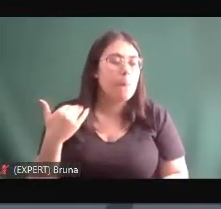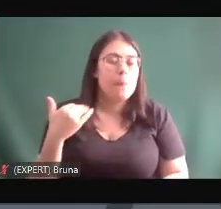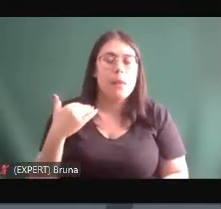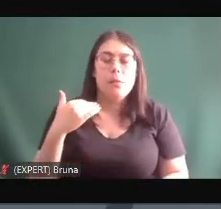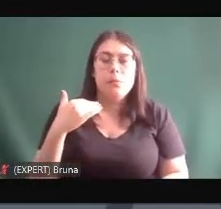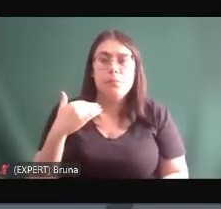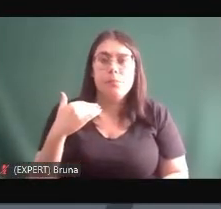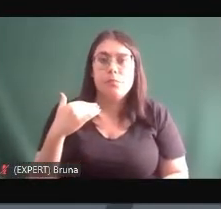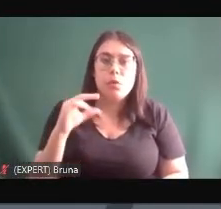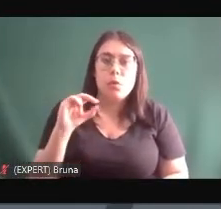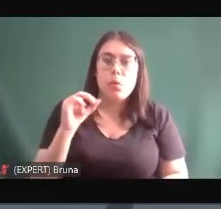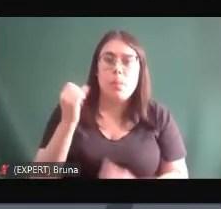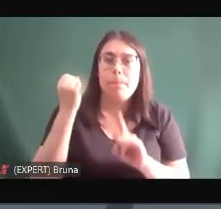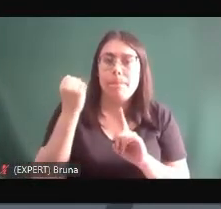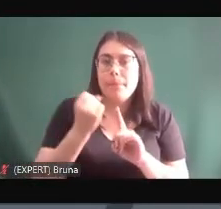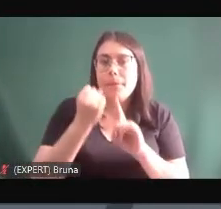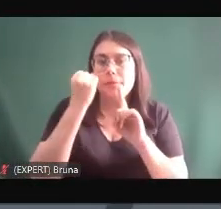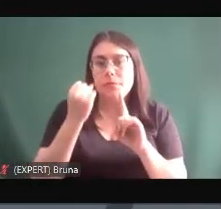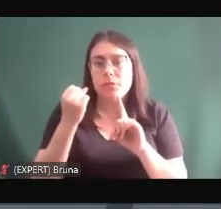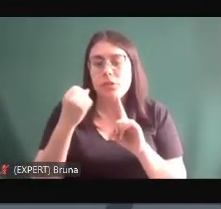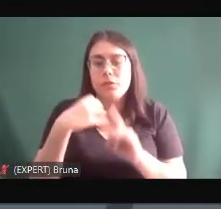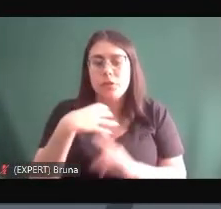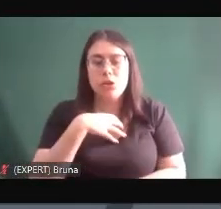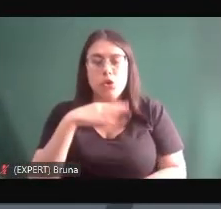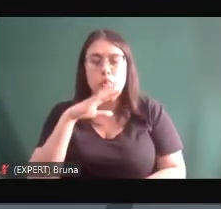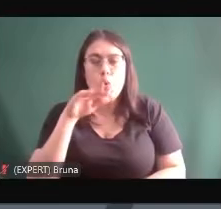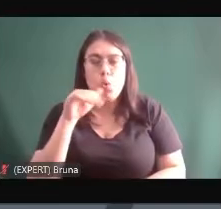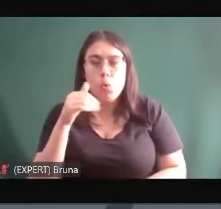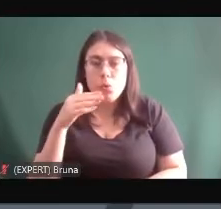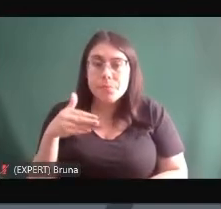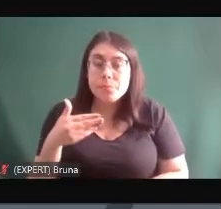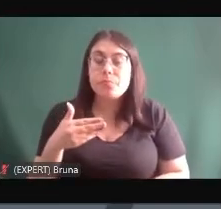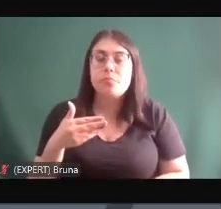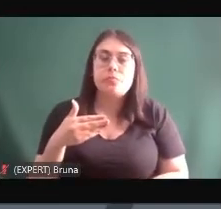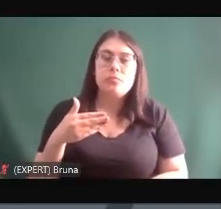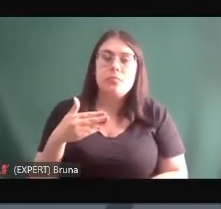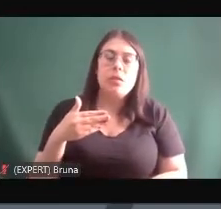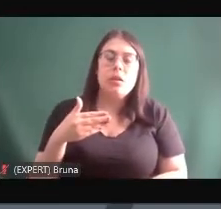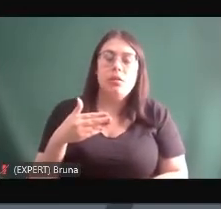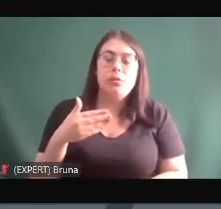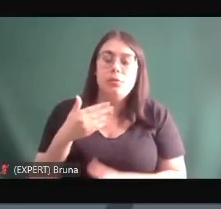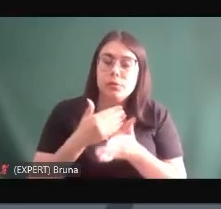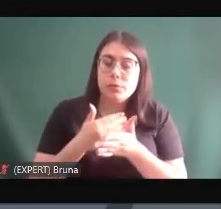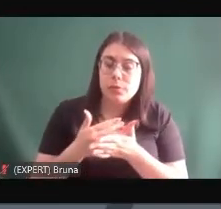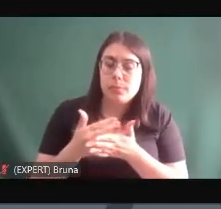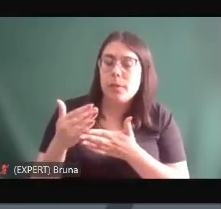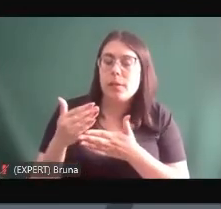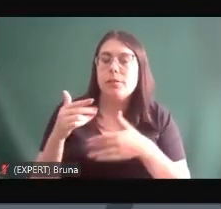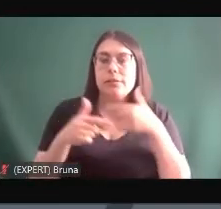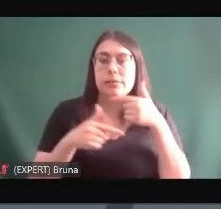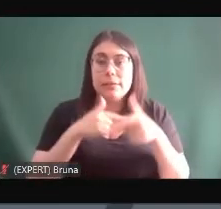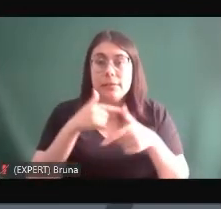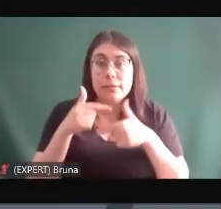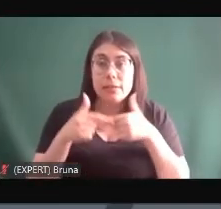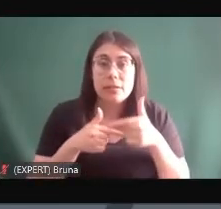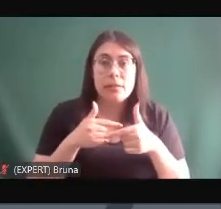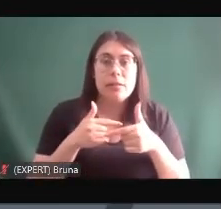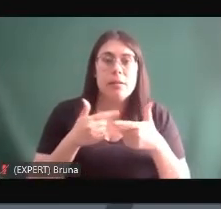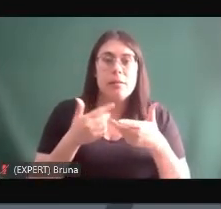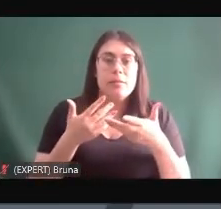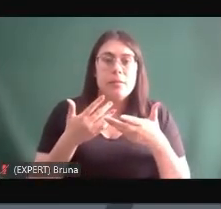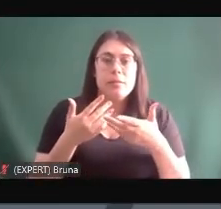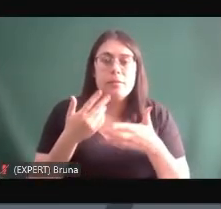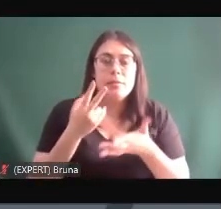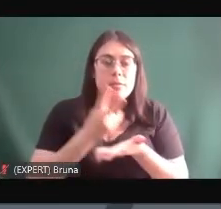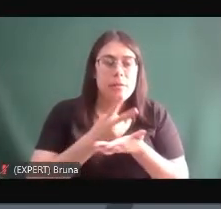respeito alguma honra que ele imagina que vai adquirir ele começa a travar essa guerra e tem um monte de gente querendo matar ele está sempre precisando